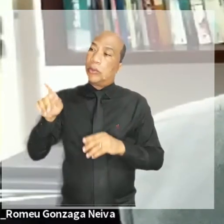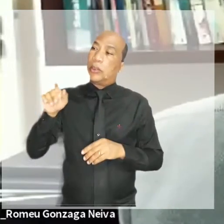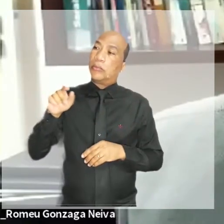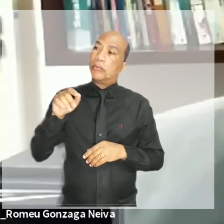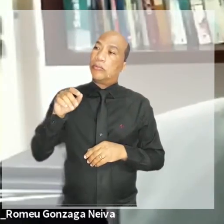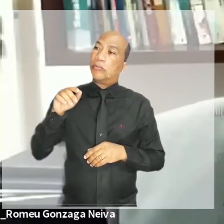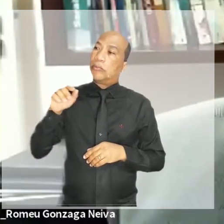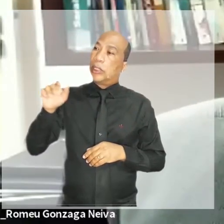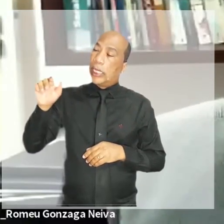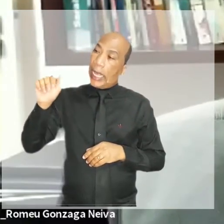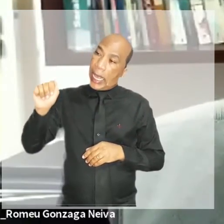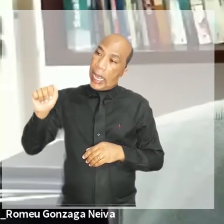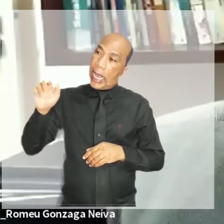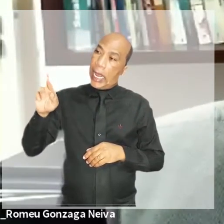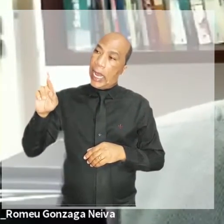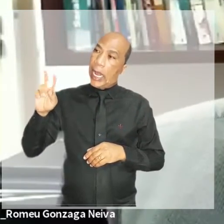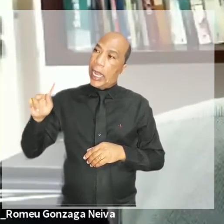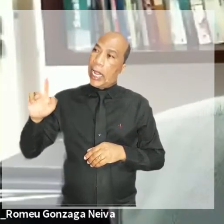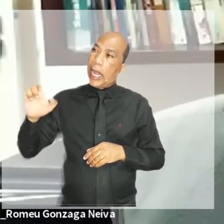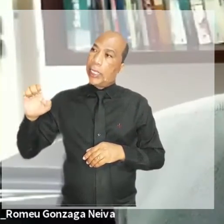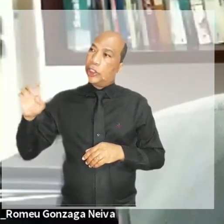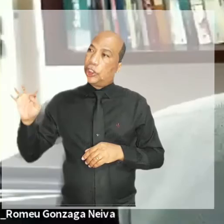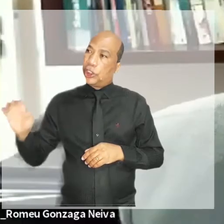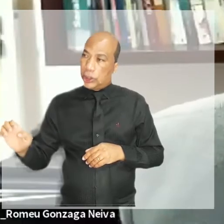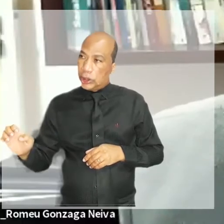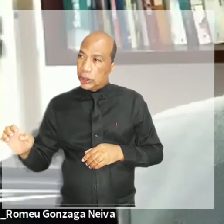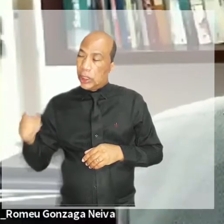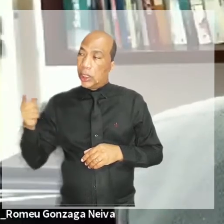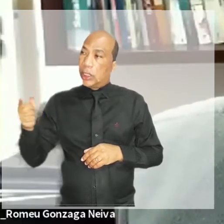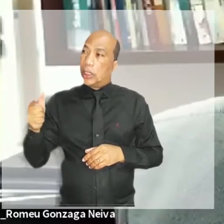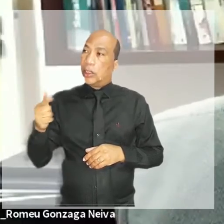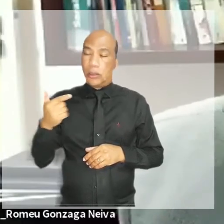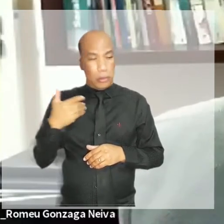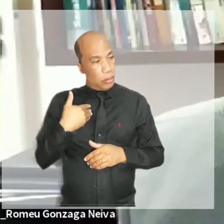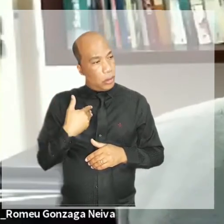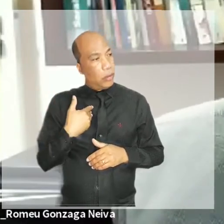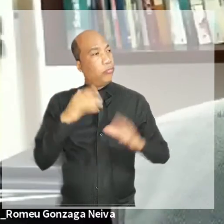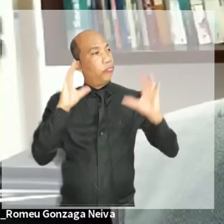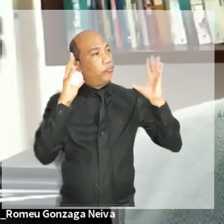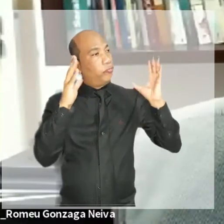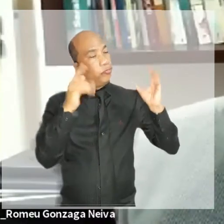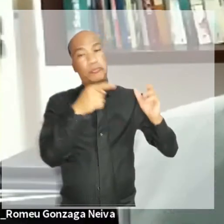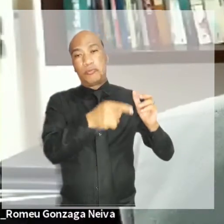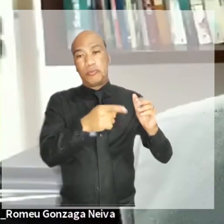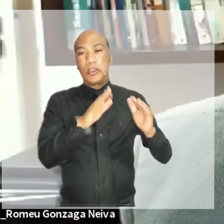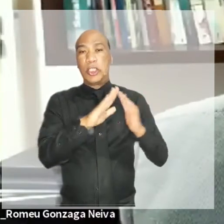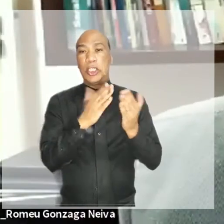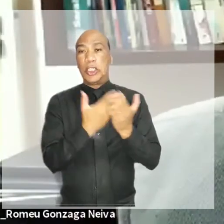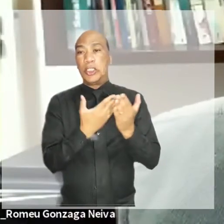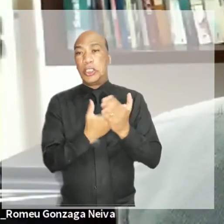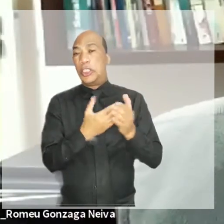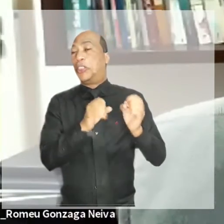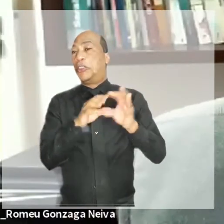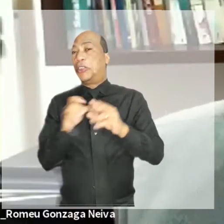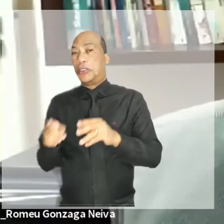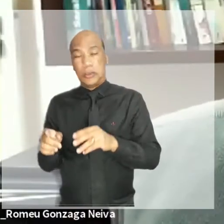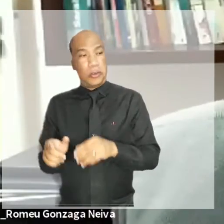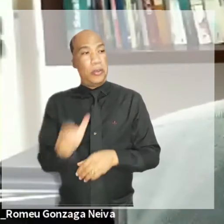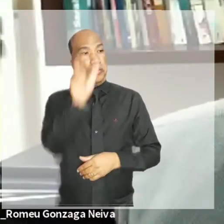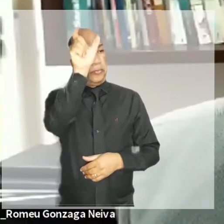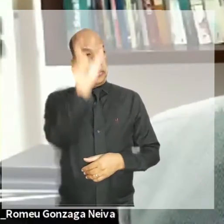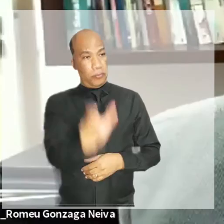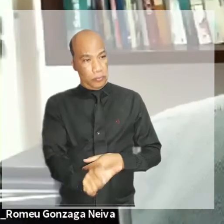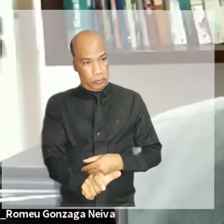uma saudação especial à escola na pessoa do juiz Fabrício